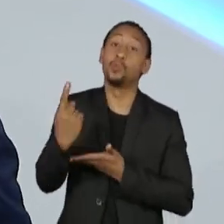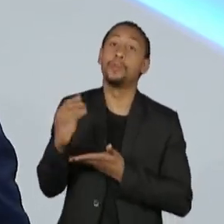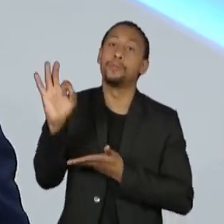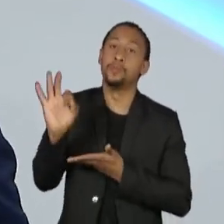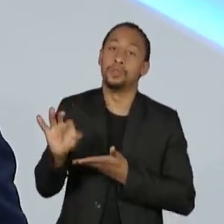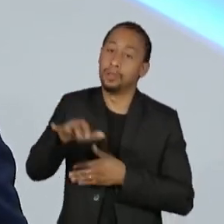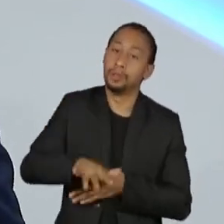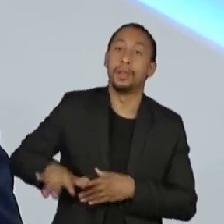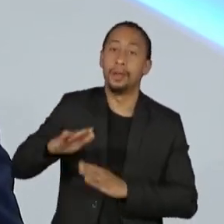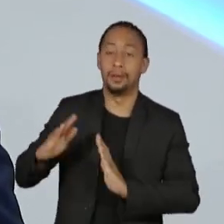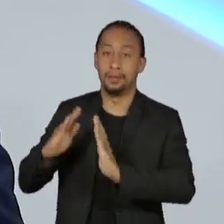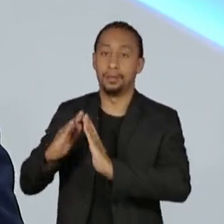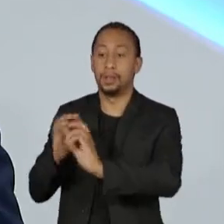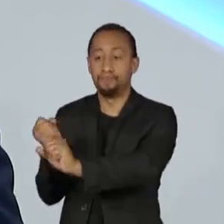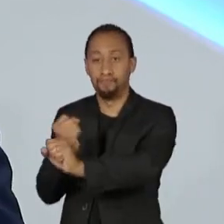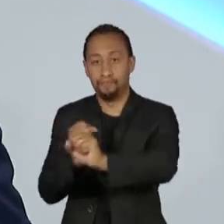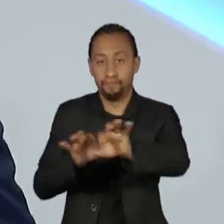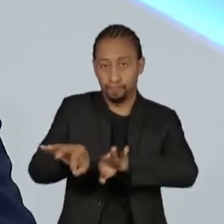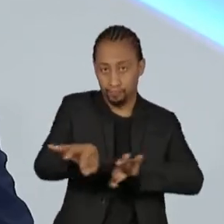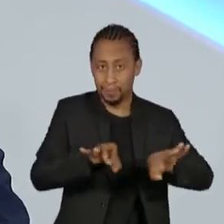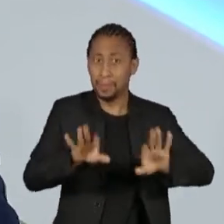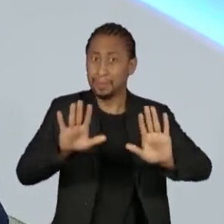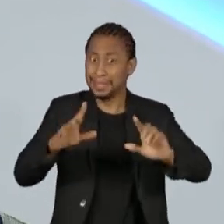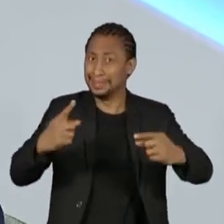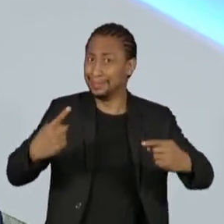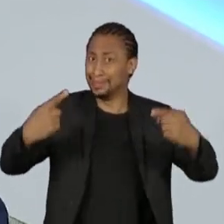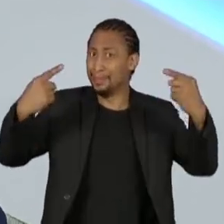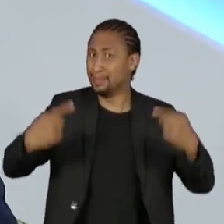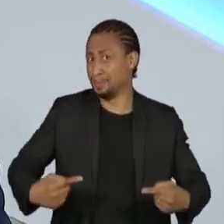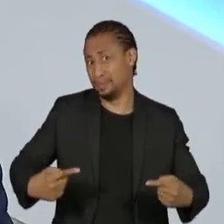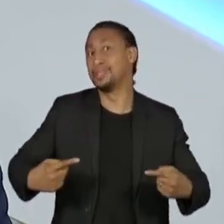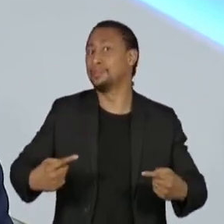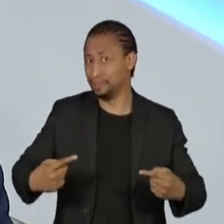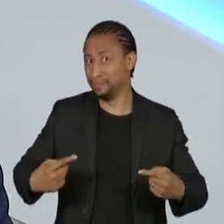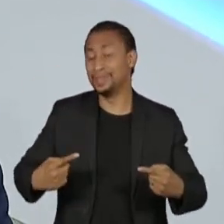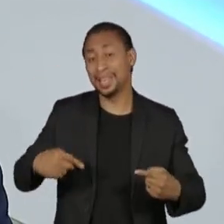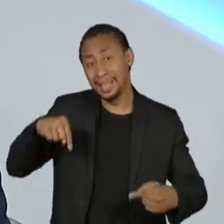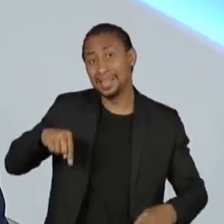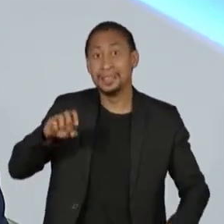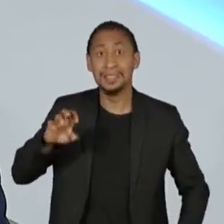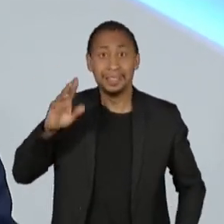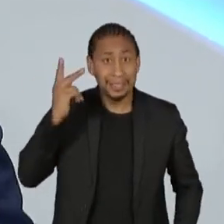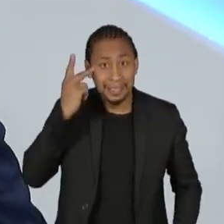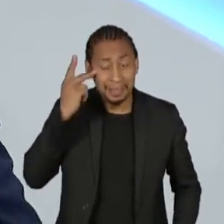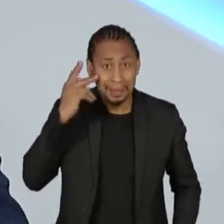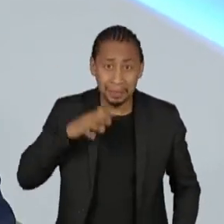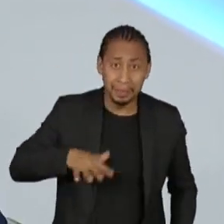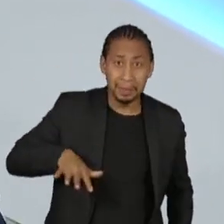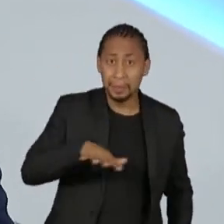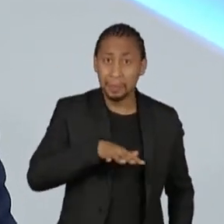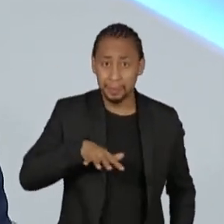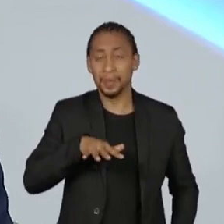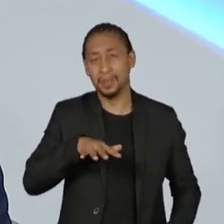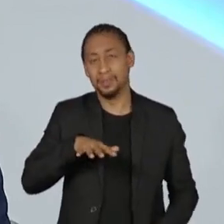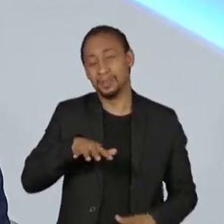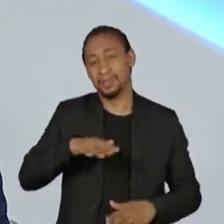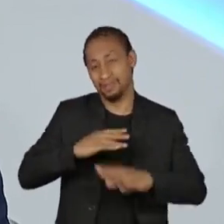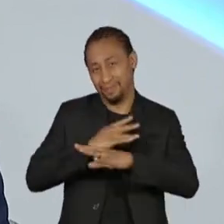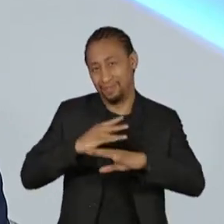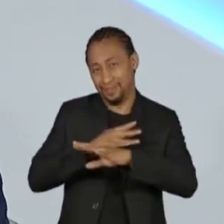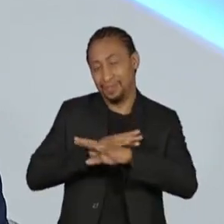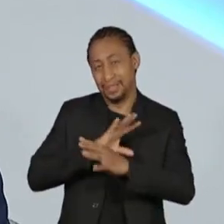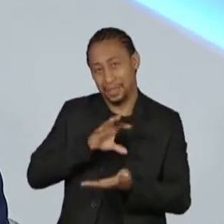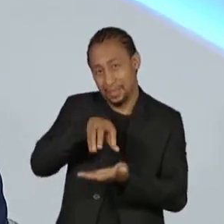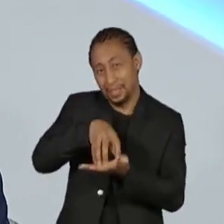E o desafio da habitação é muito grande porque nós temos 22 milhões de pessoas aqui na região metropolitana de São Paulo, mais alguns